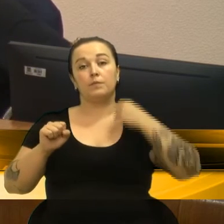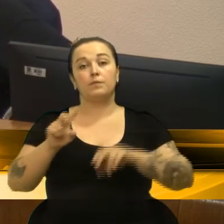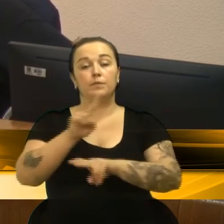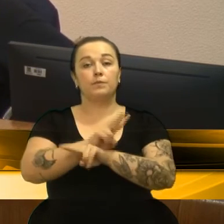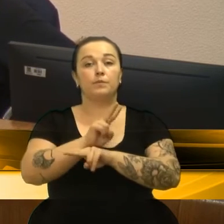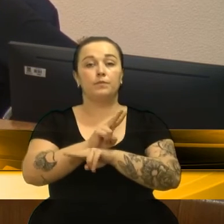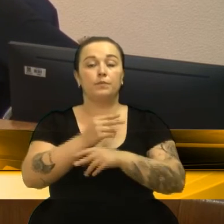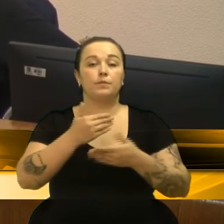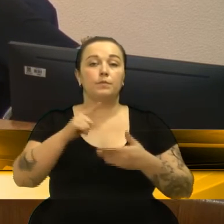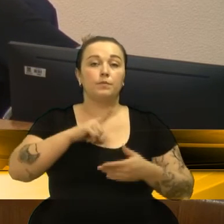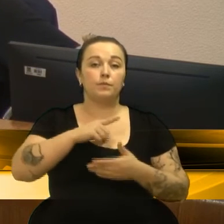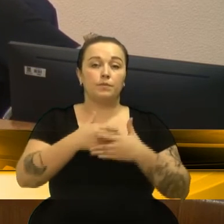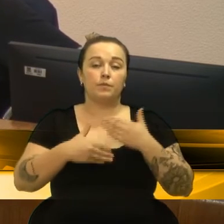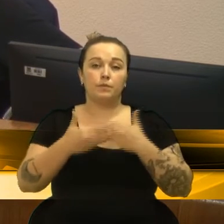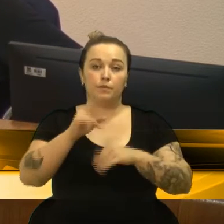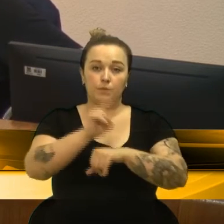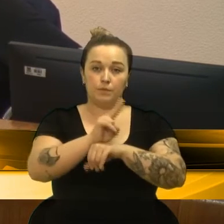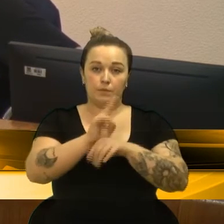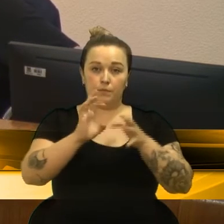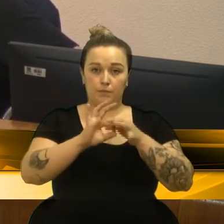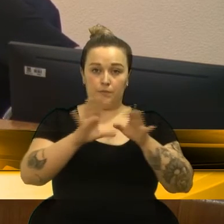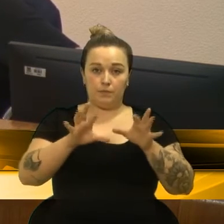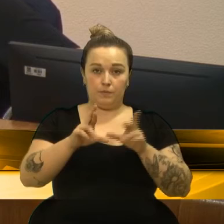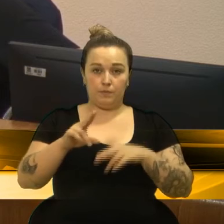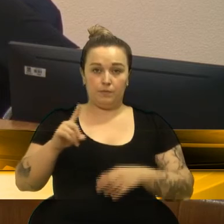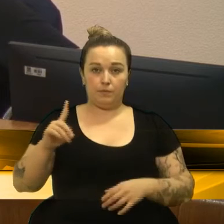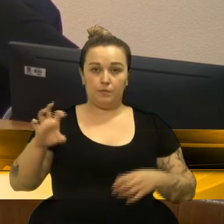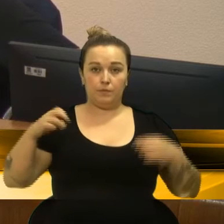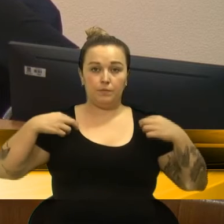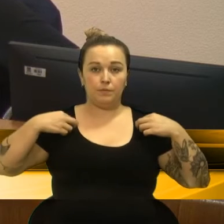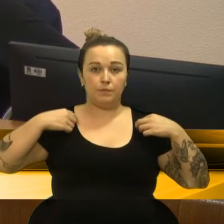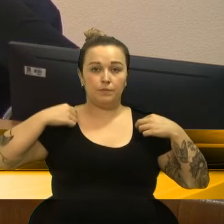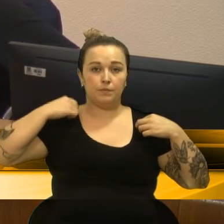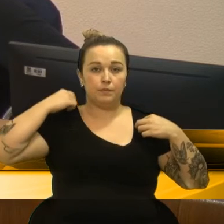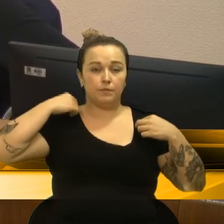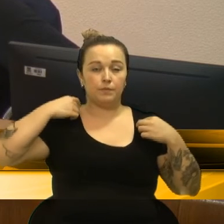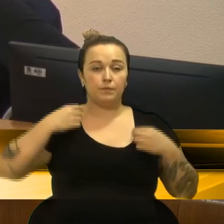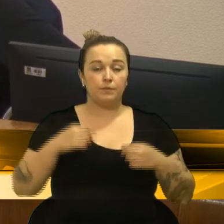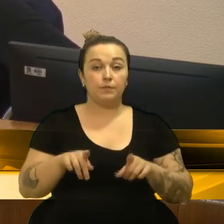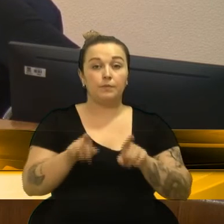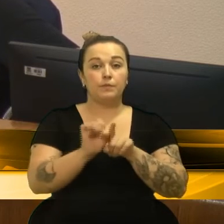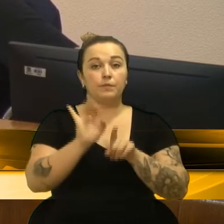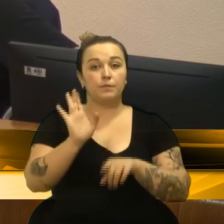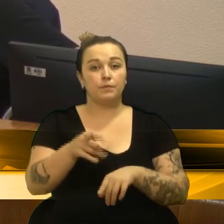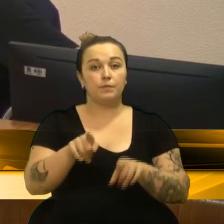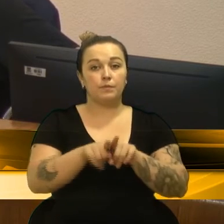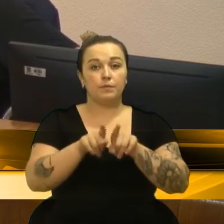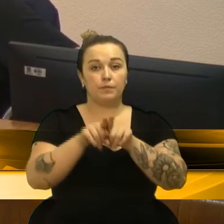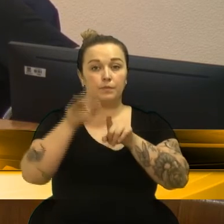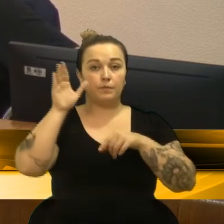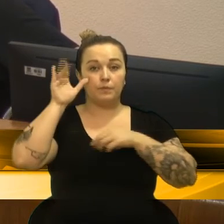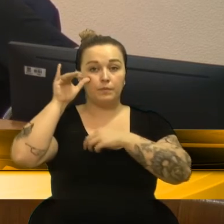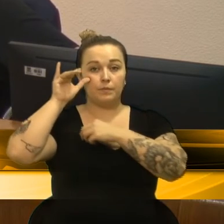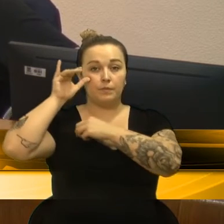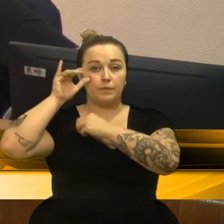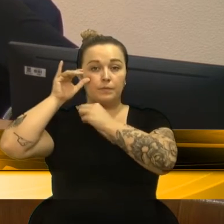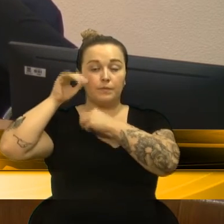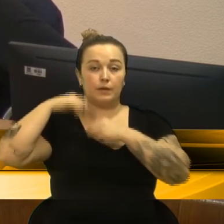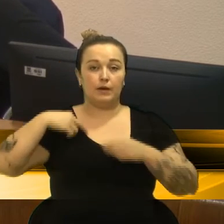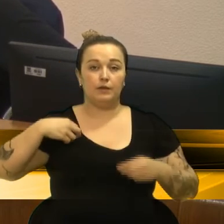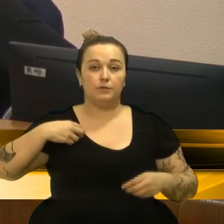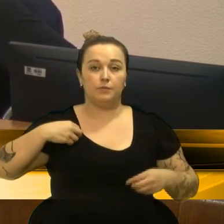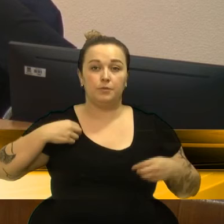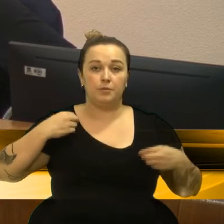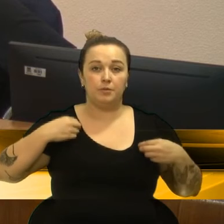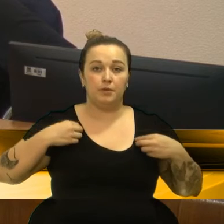Serviços Disponibilizados na Rede. Considerando ter sido constatada no curso da investigação desenvolvida nos